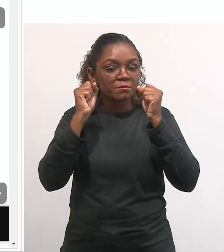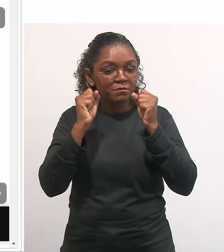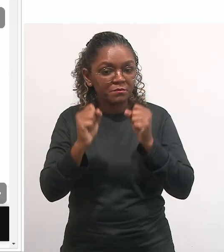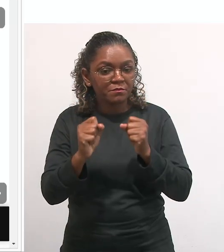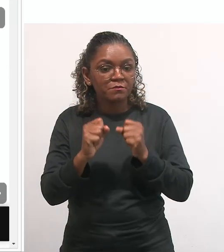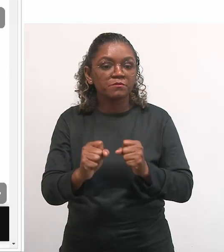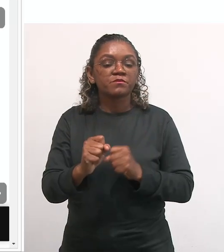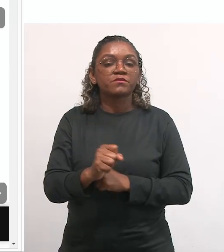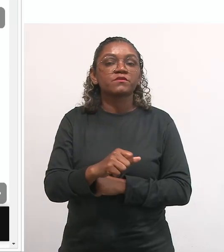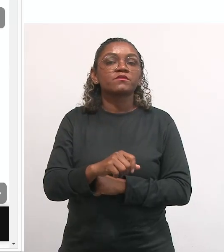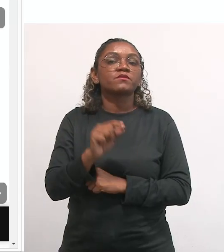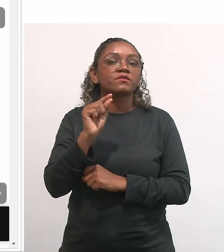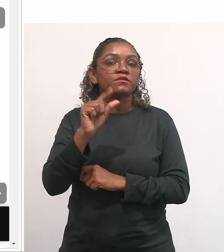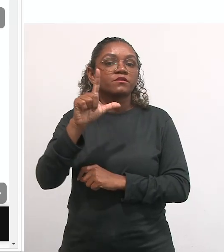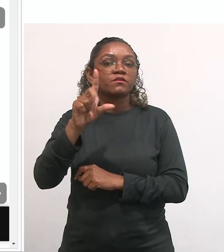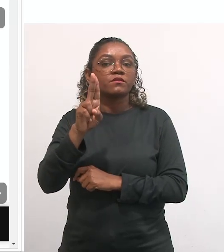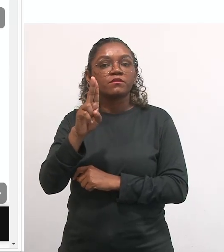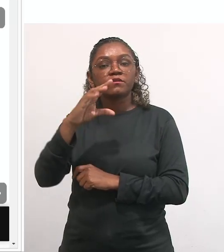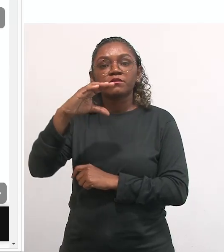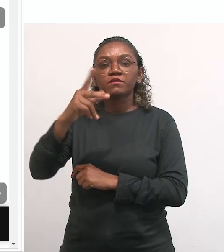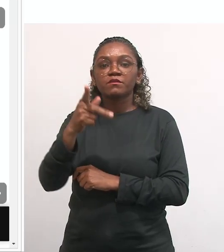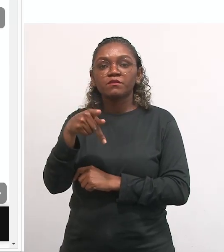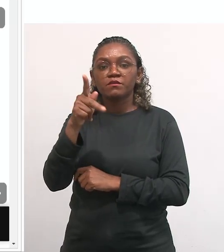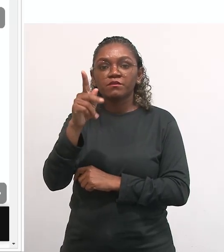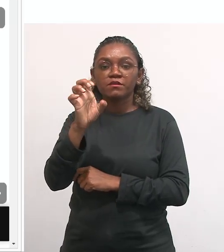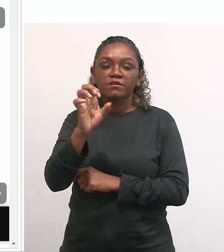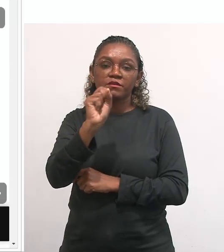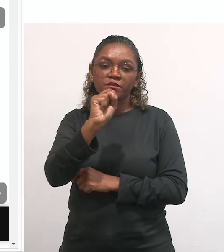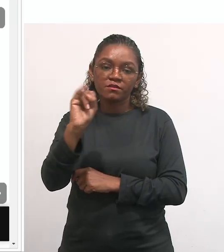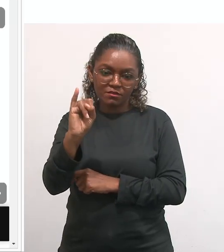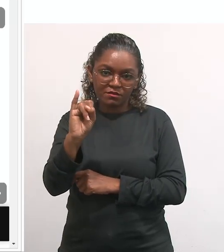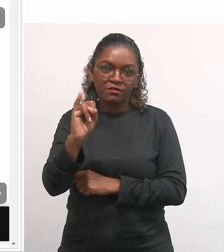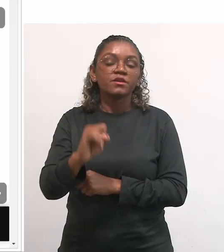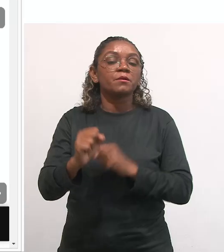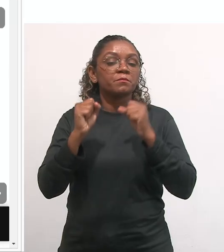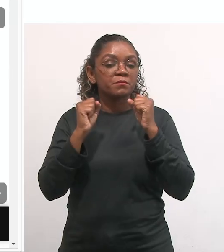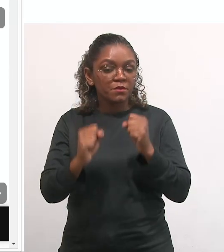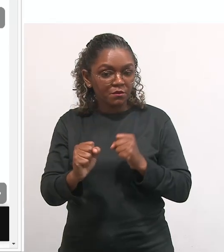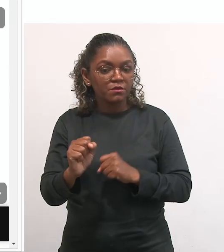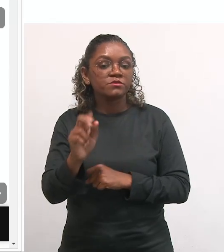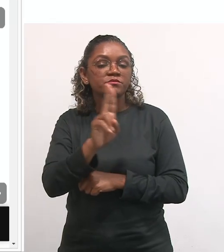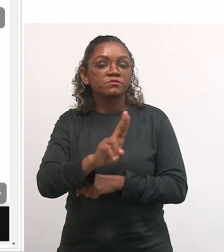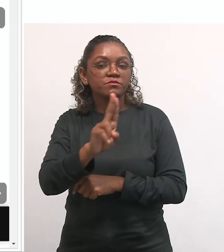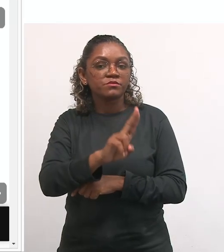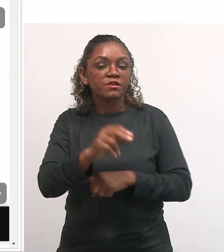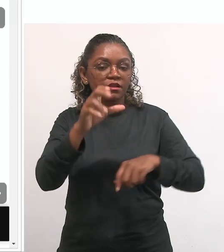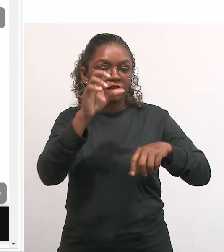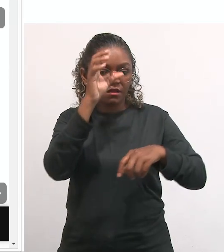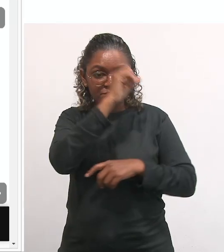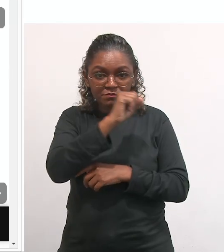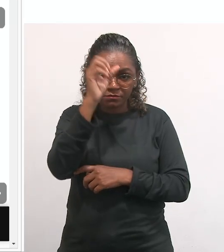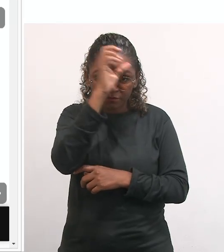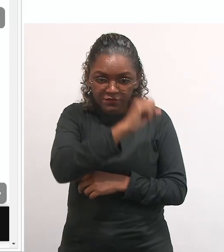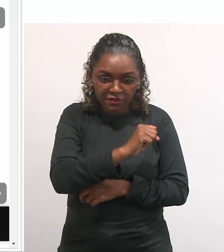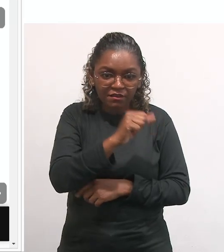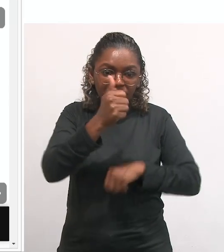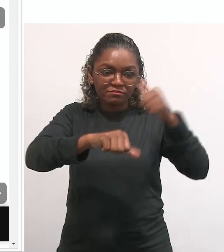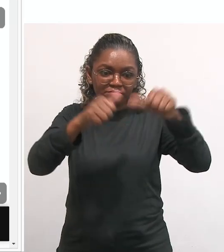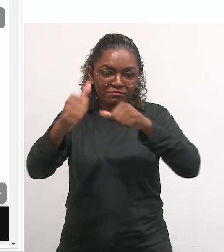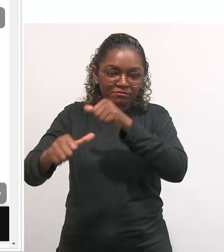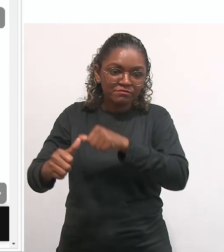bibliográficas. Cipriano Luquez, a avaliação da aprendizagem, então para vocês aí estudarem, lerem, está disponível na biblioteca.